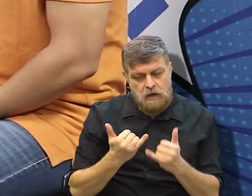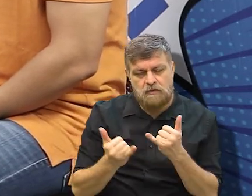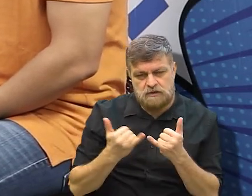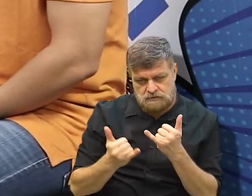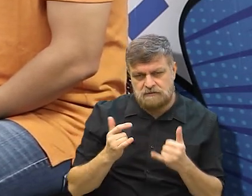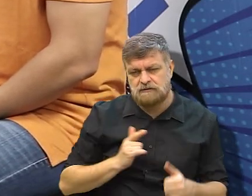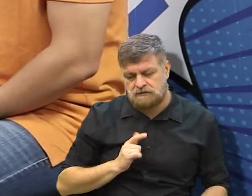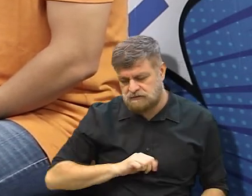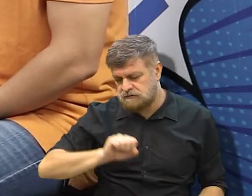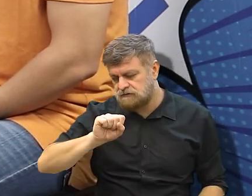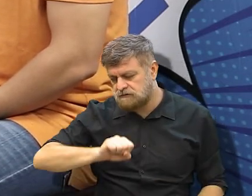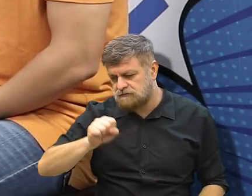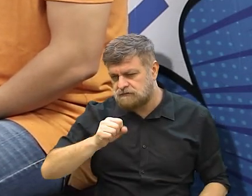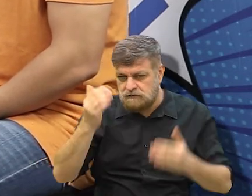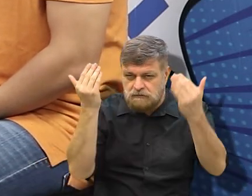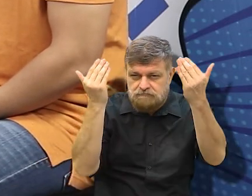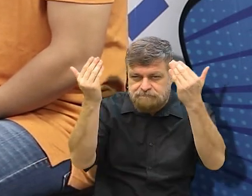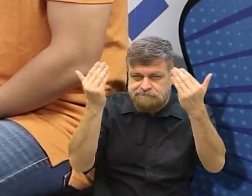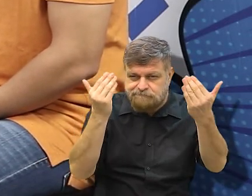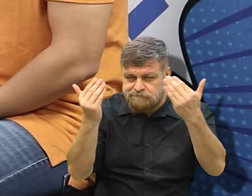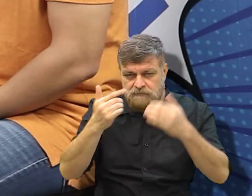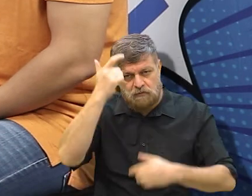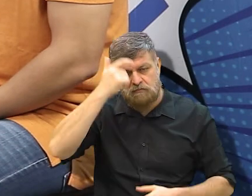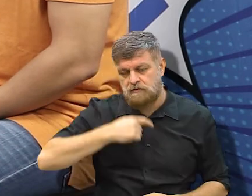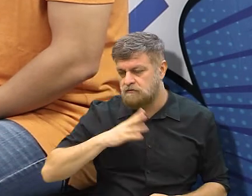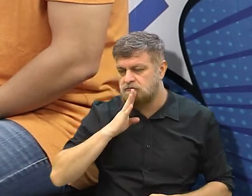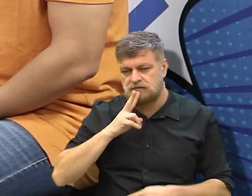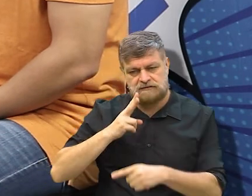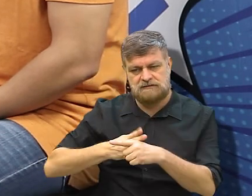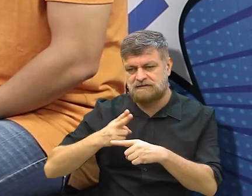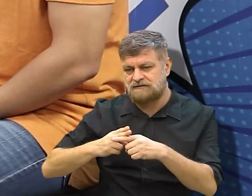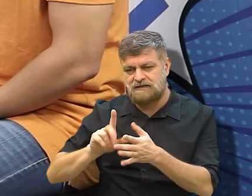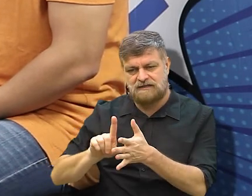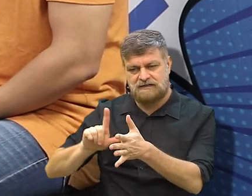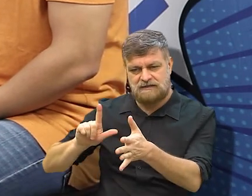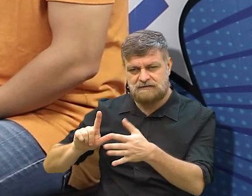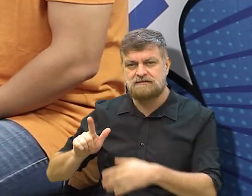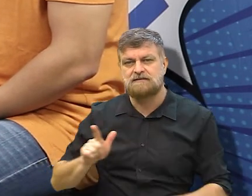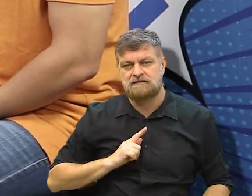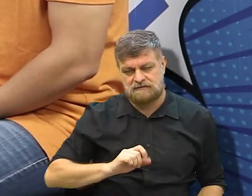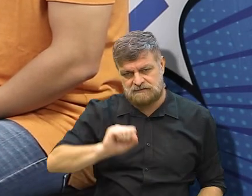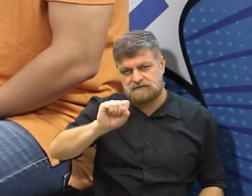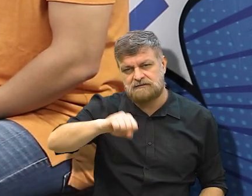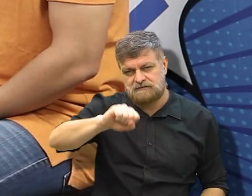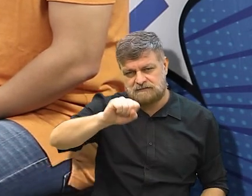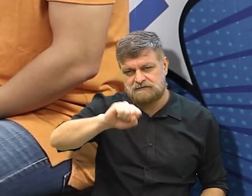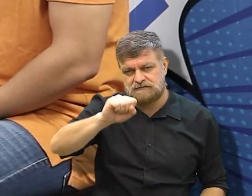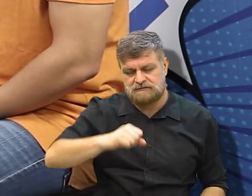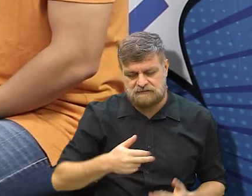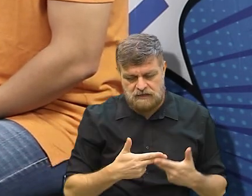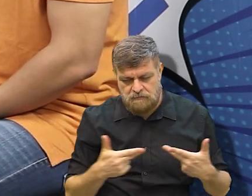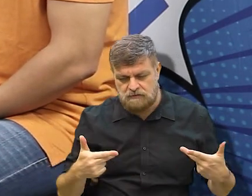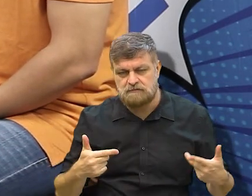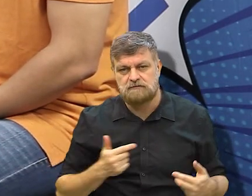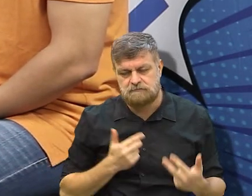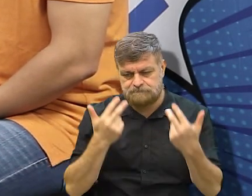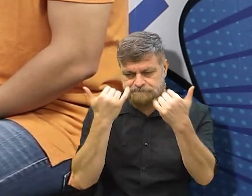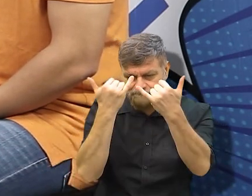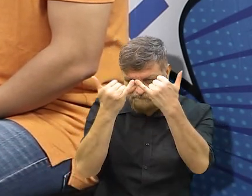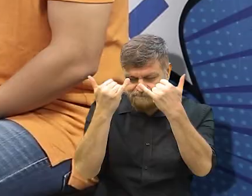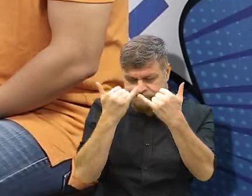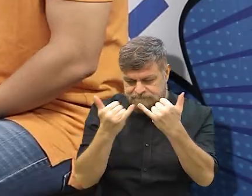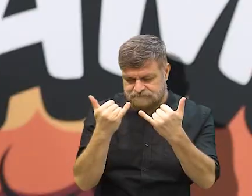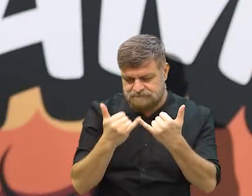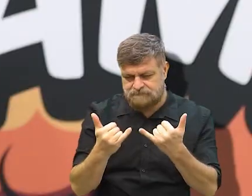Mas acho que tem alguns paralelos possíveis, sim. Mesmo eu não tendo visto a série antes de escrever. Então, acho que tem. Tem coisas que são